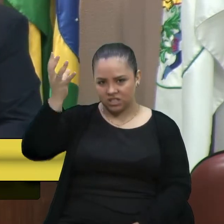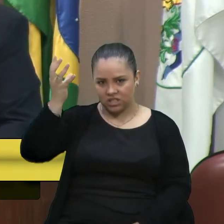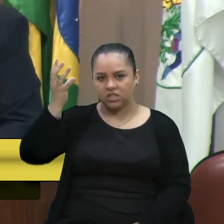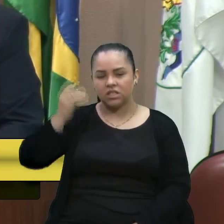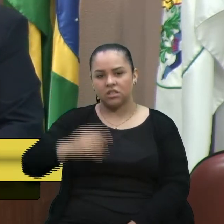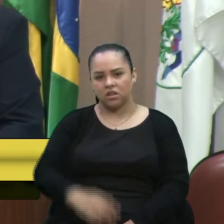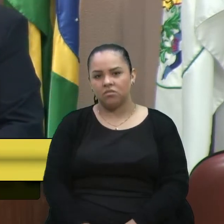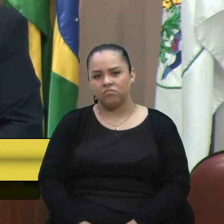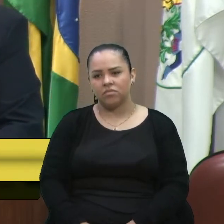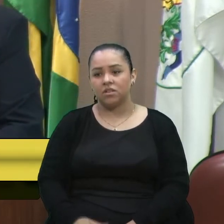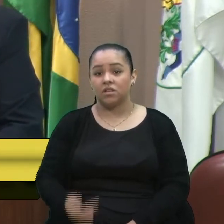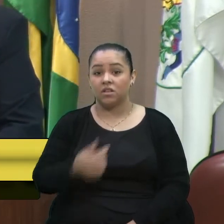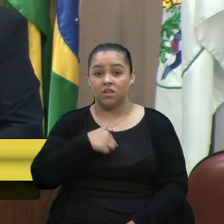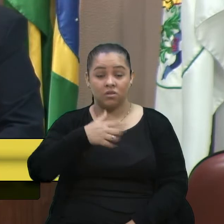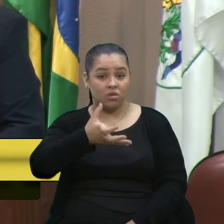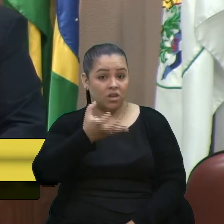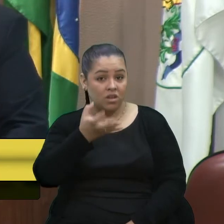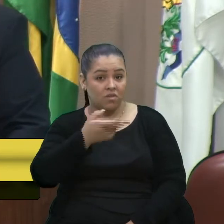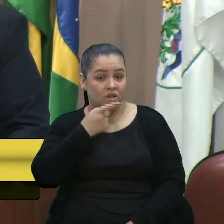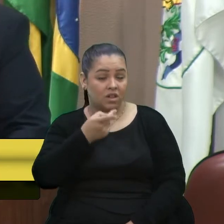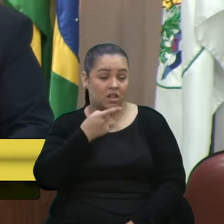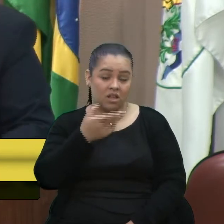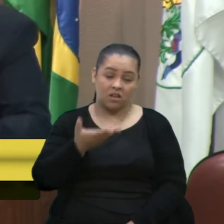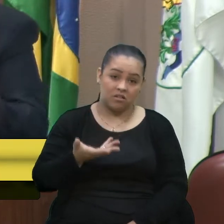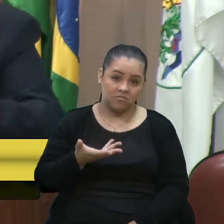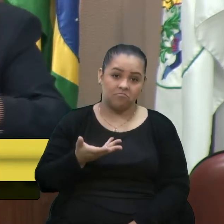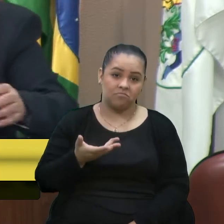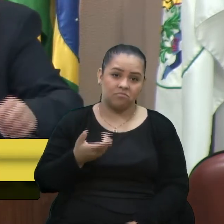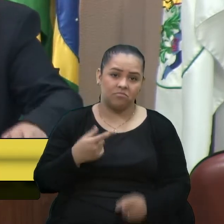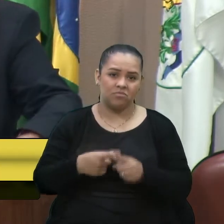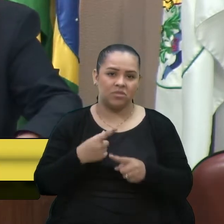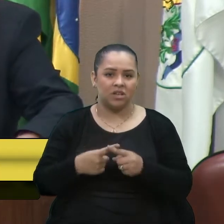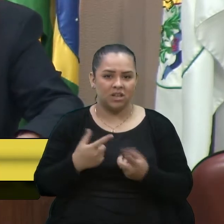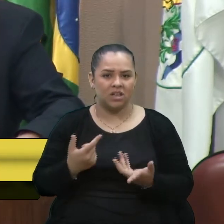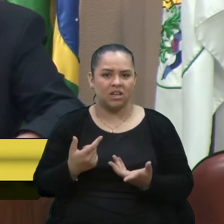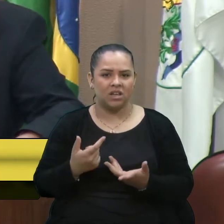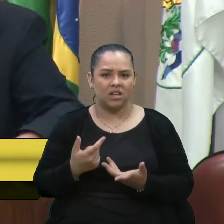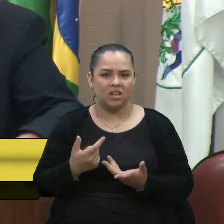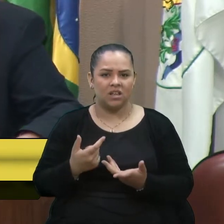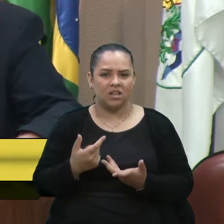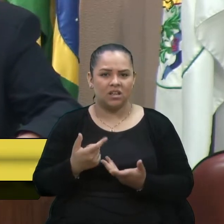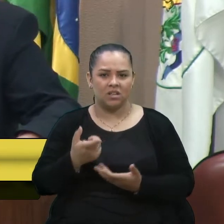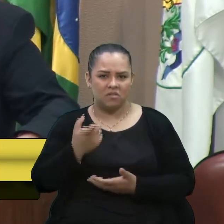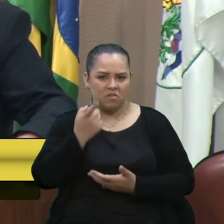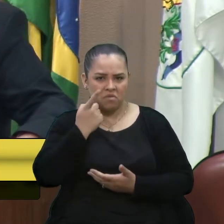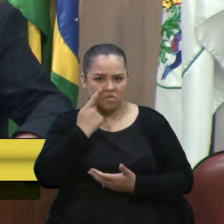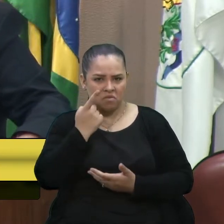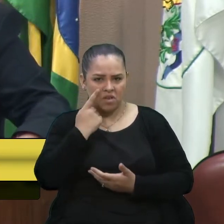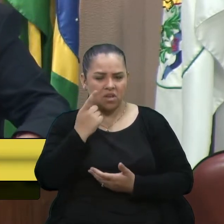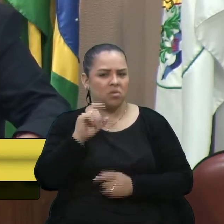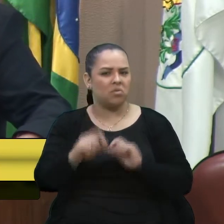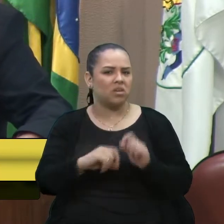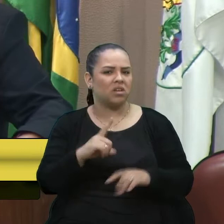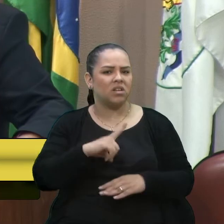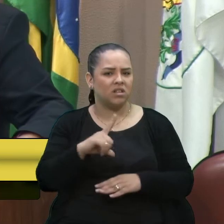quero dizer que eu achei, quando vi hoje o cronograma dos grandes expedientes,